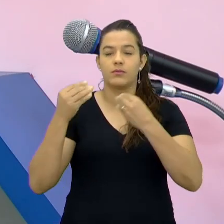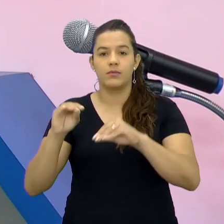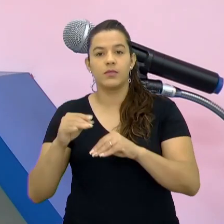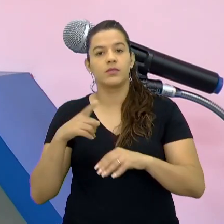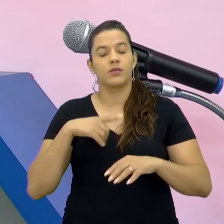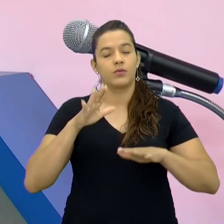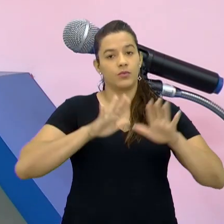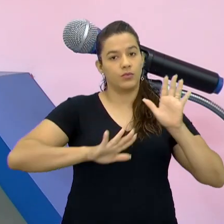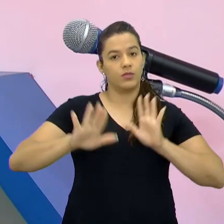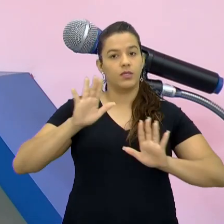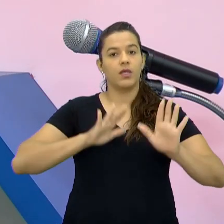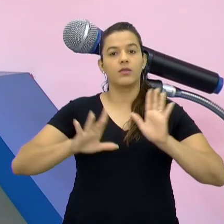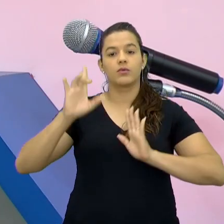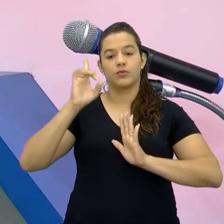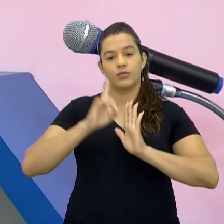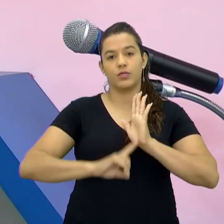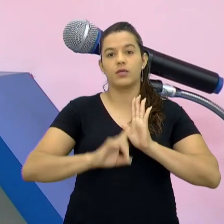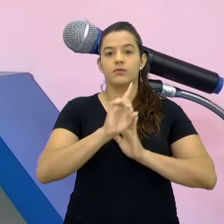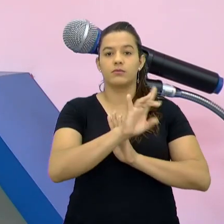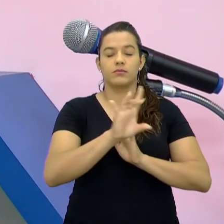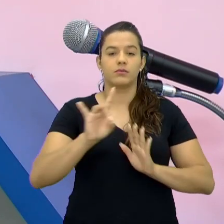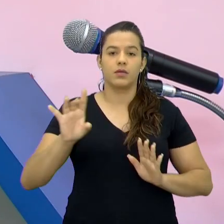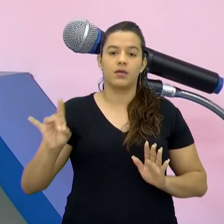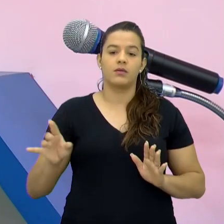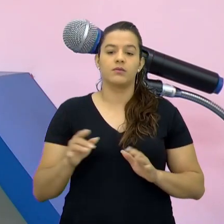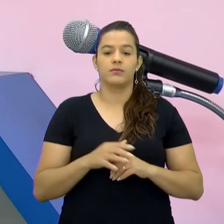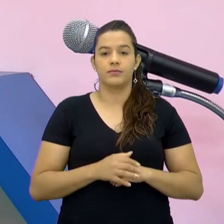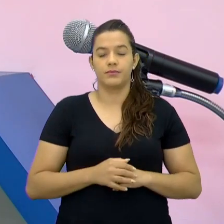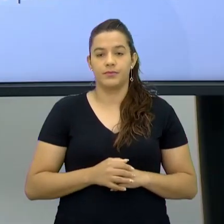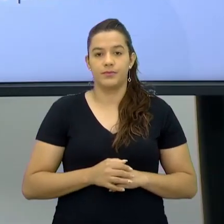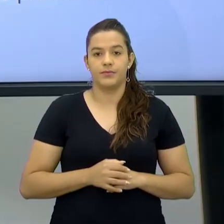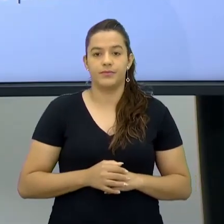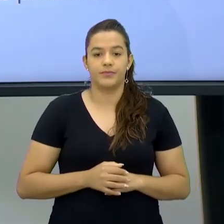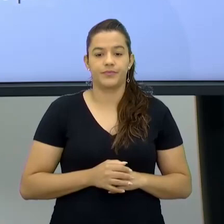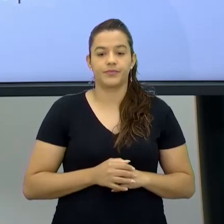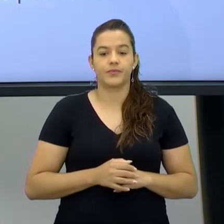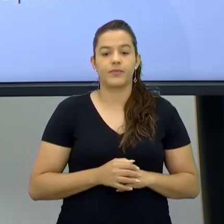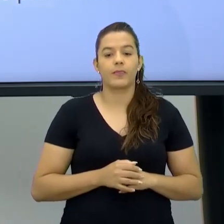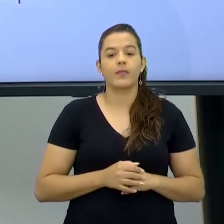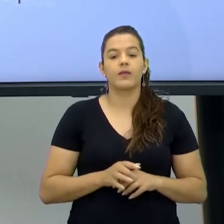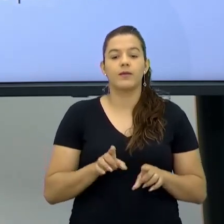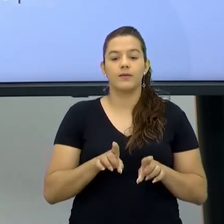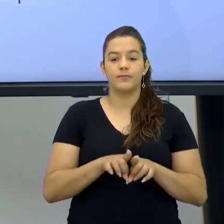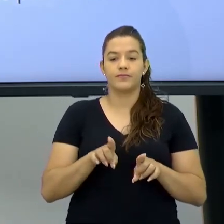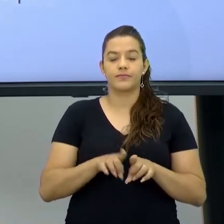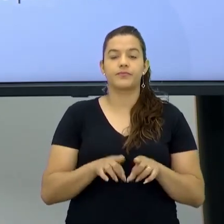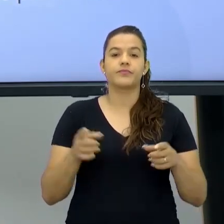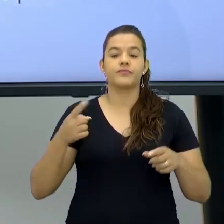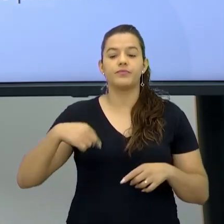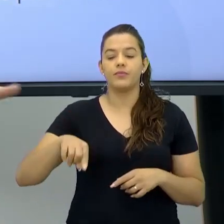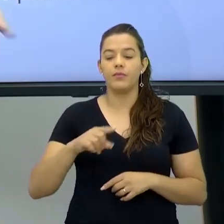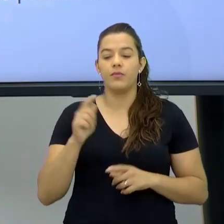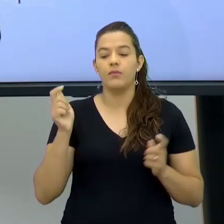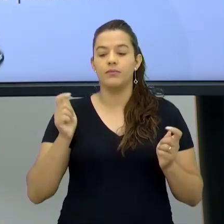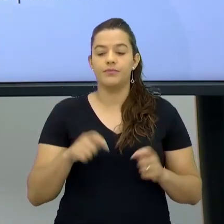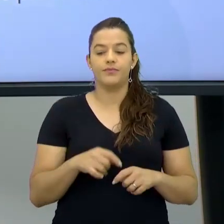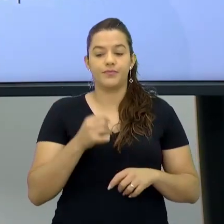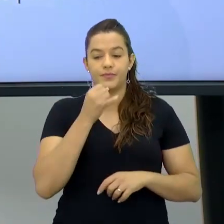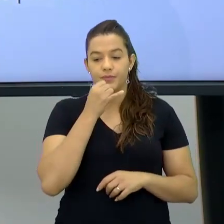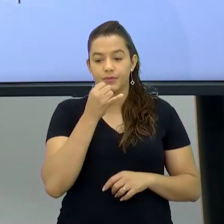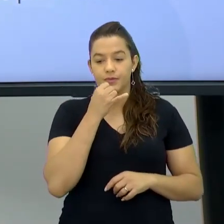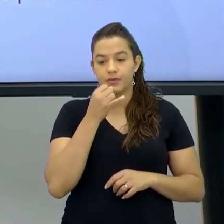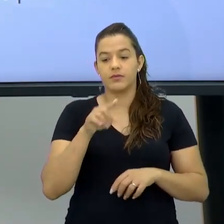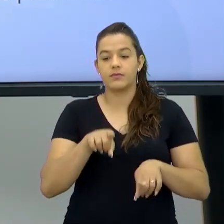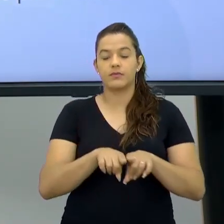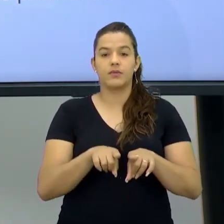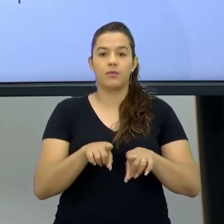direitos autorais Eles realmente são bem É E aí a gente fica Meio restrito Mas aqui nós damos exemplos A gente dá